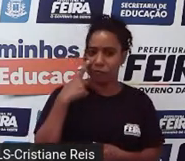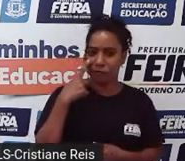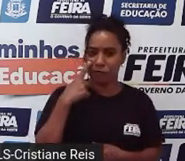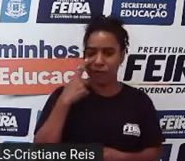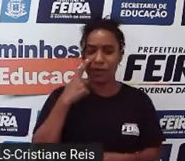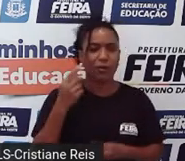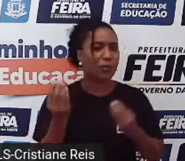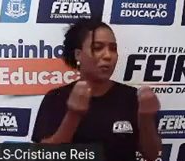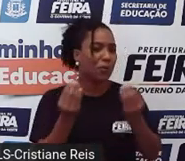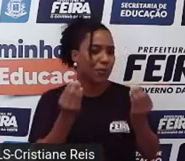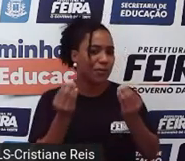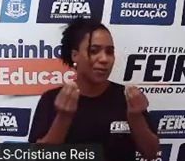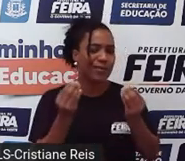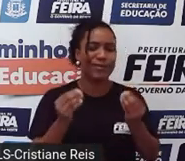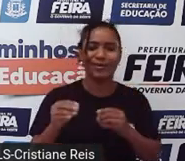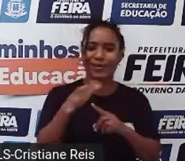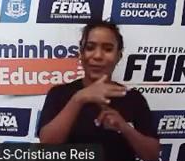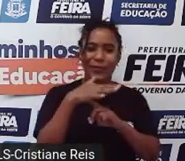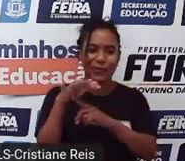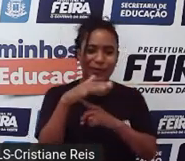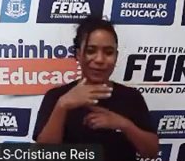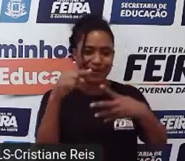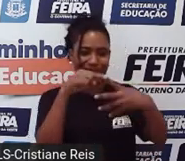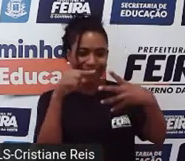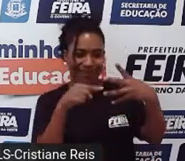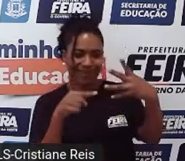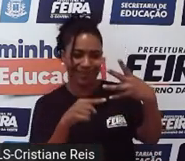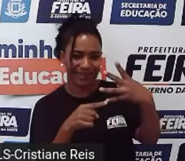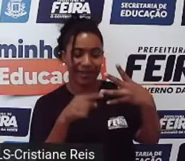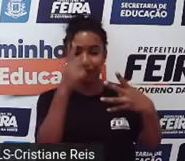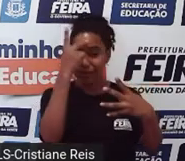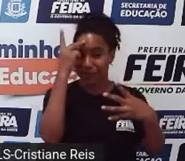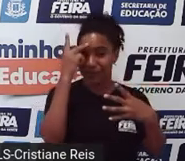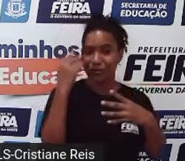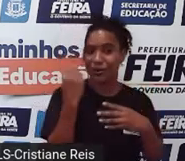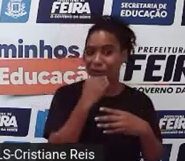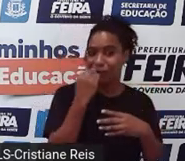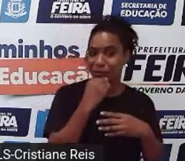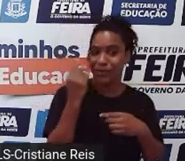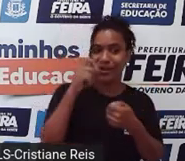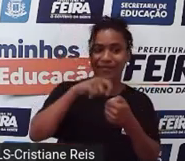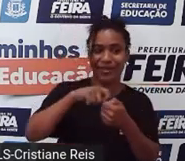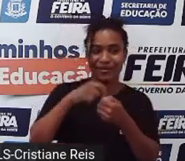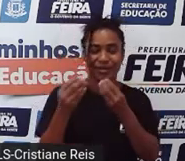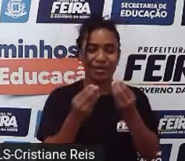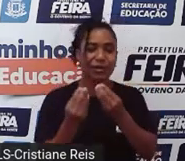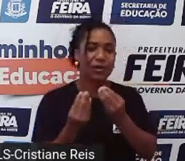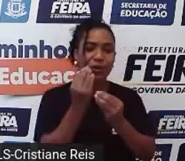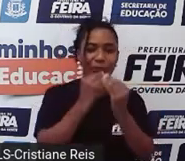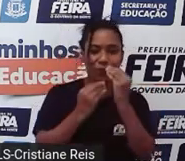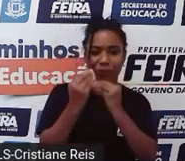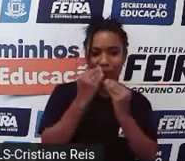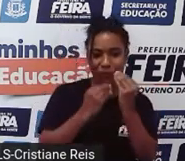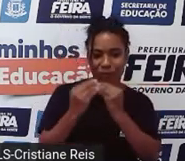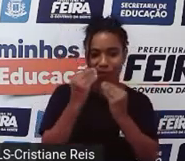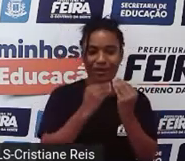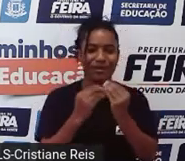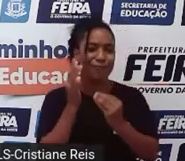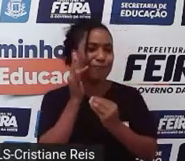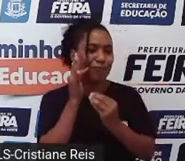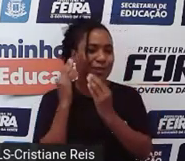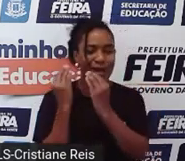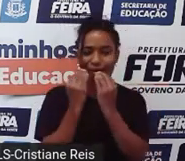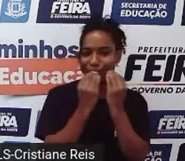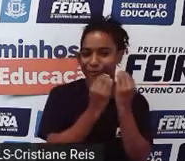essas pessoas fazem em cada estação do ano. como, por exemplo, as principais frutas que eles comem, que é a melancia e a